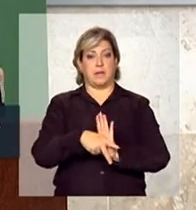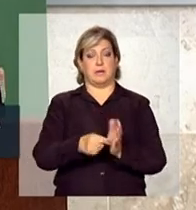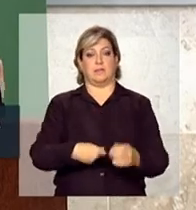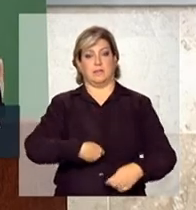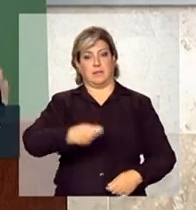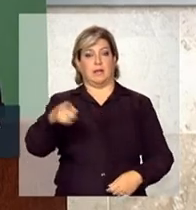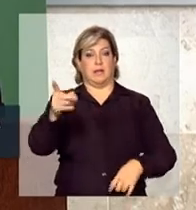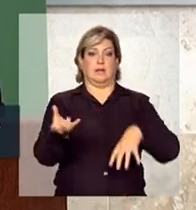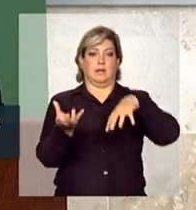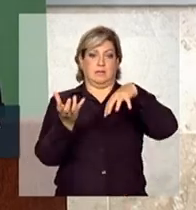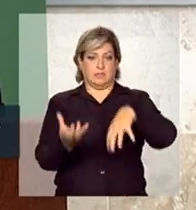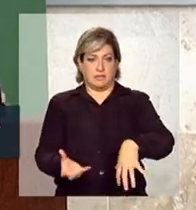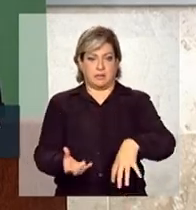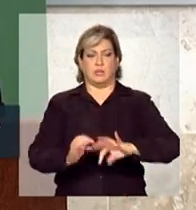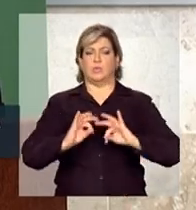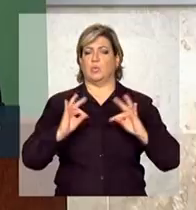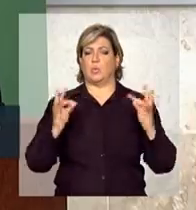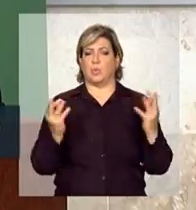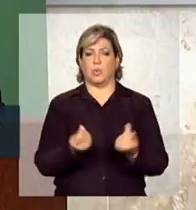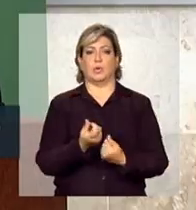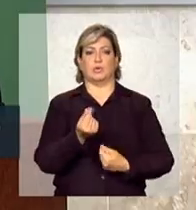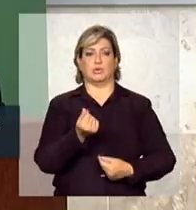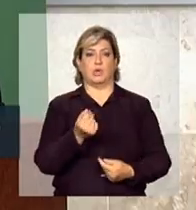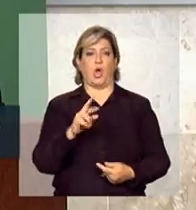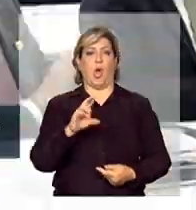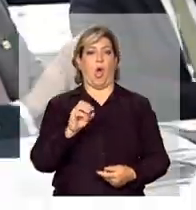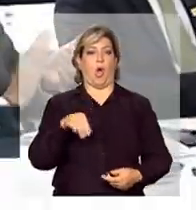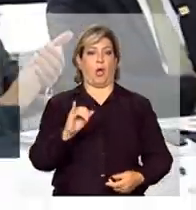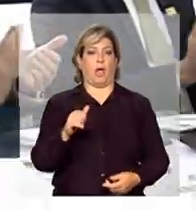todo o dinheiro dos royalties para a educação.